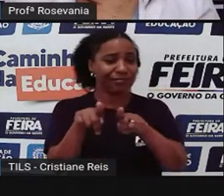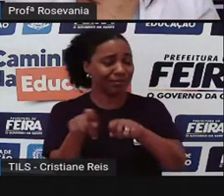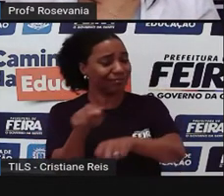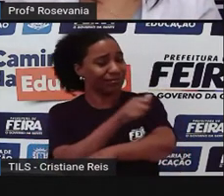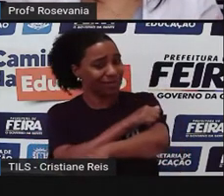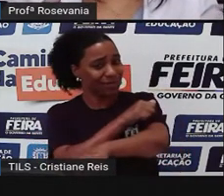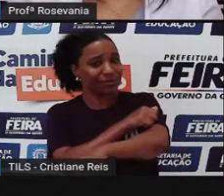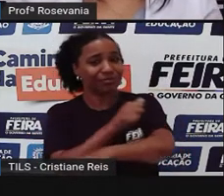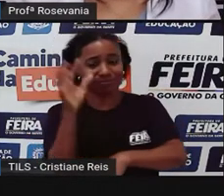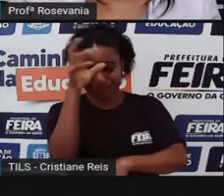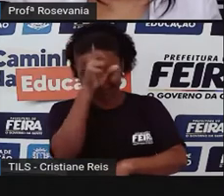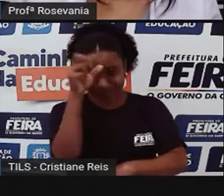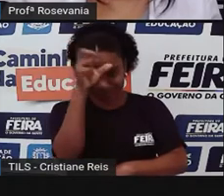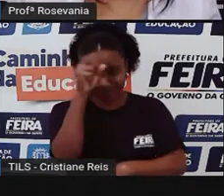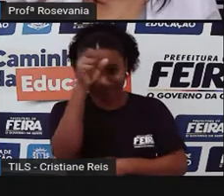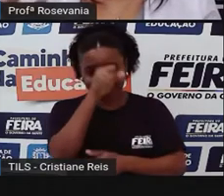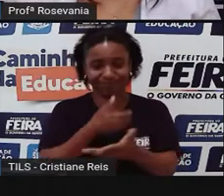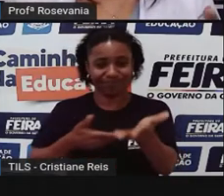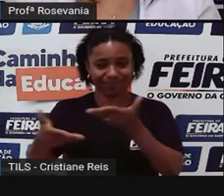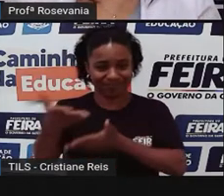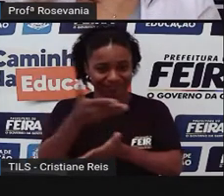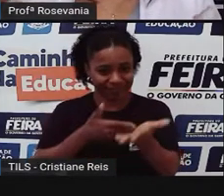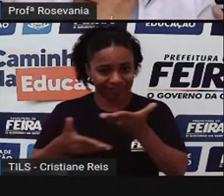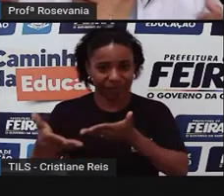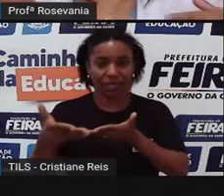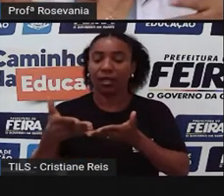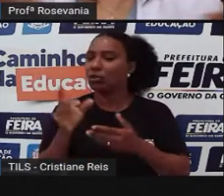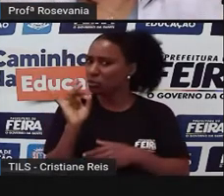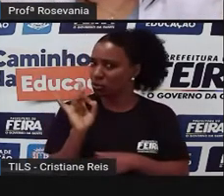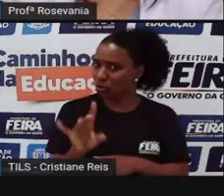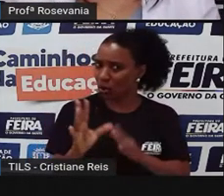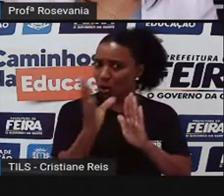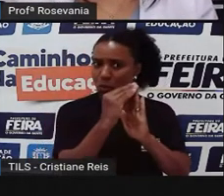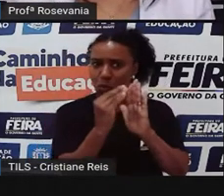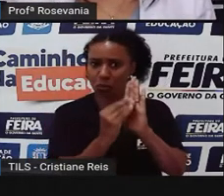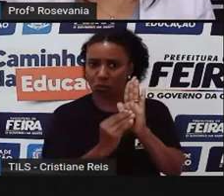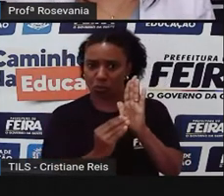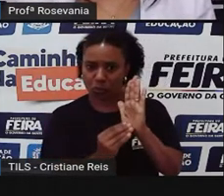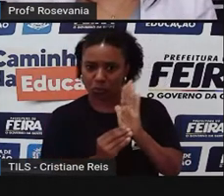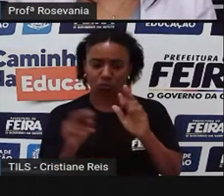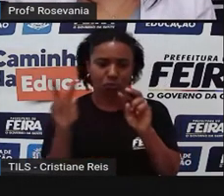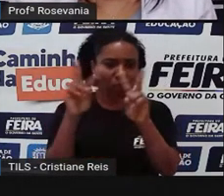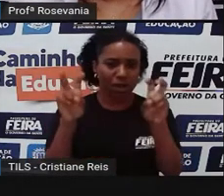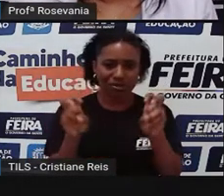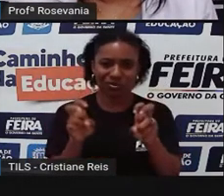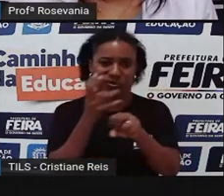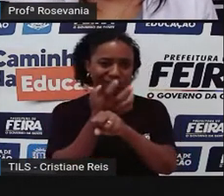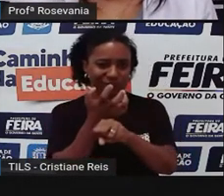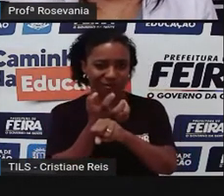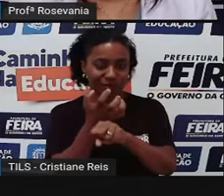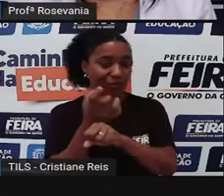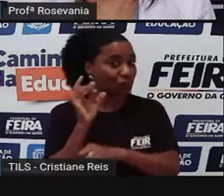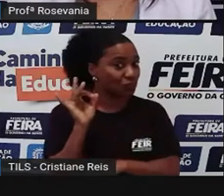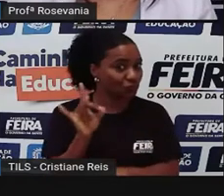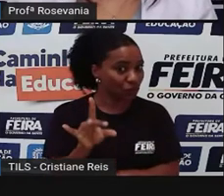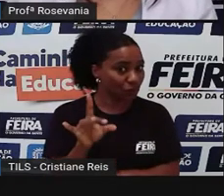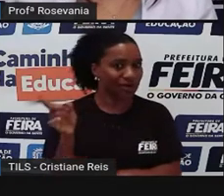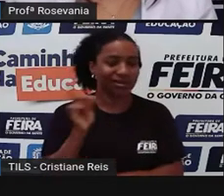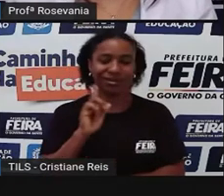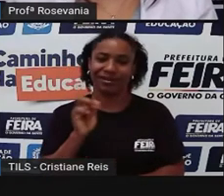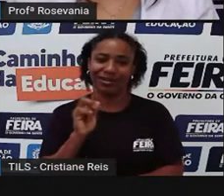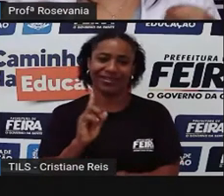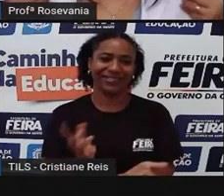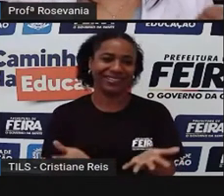escola, a gente não aprende somente os conteúdos, não aprende somente ali o assunto, a gente também trabalha os sentimentos,